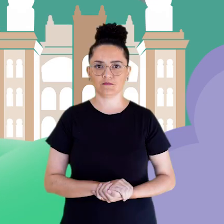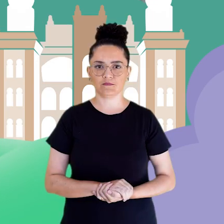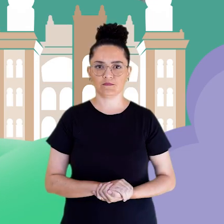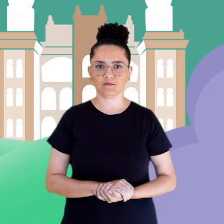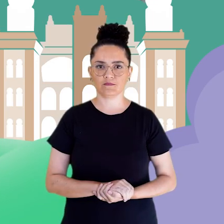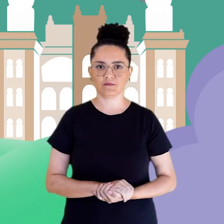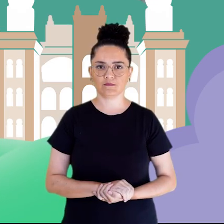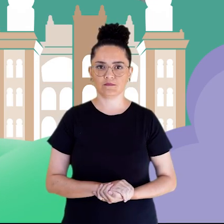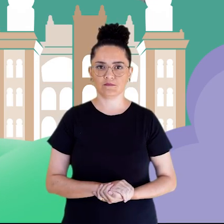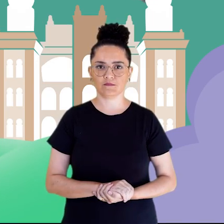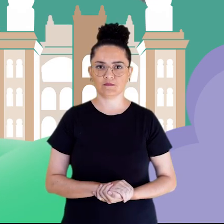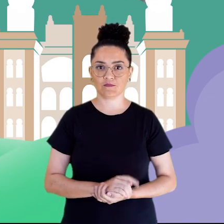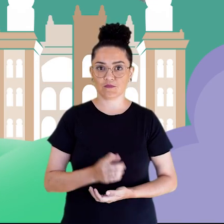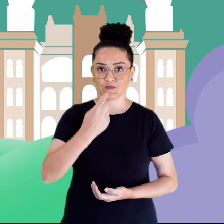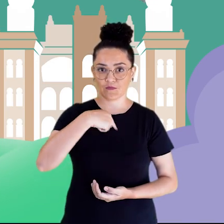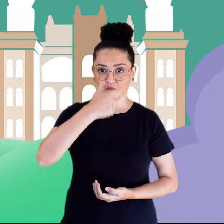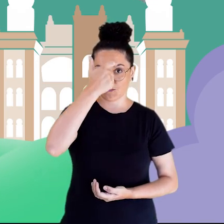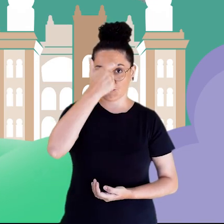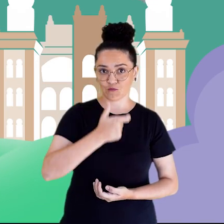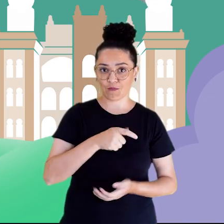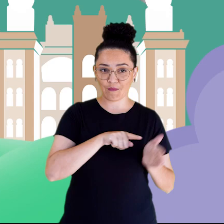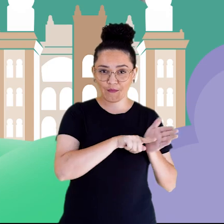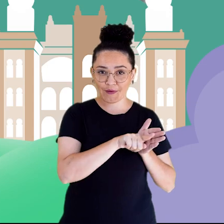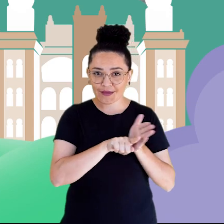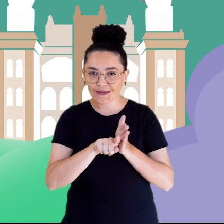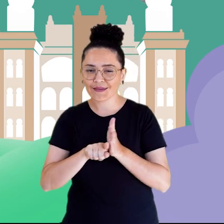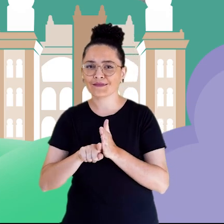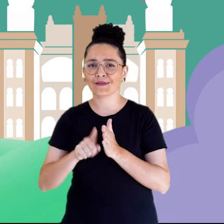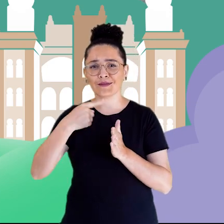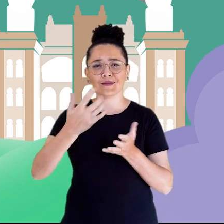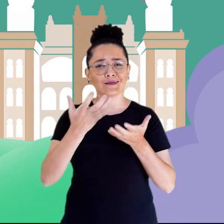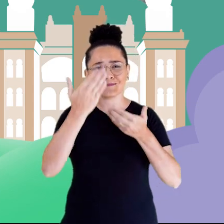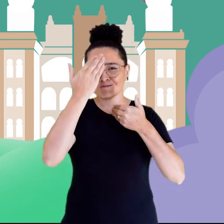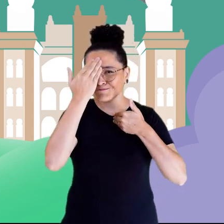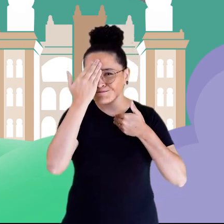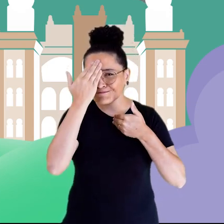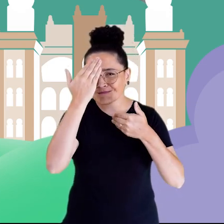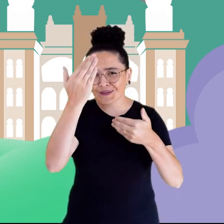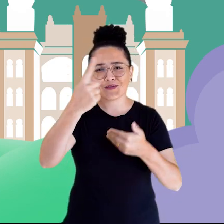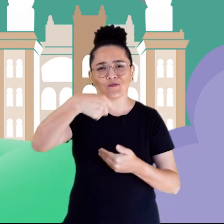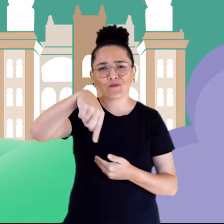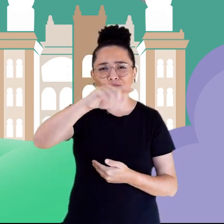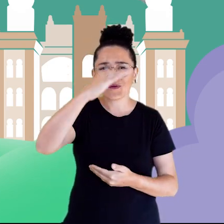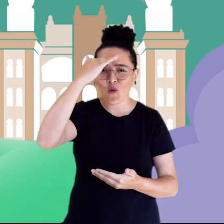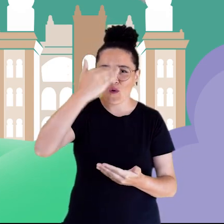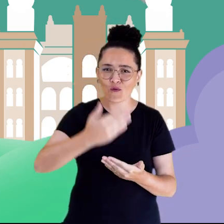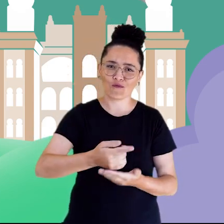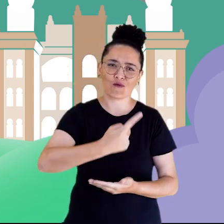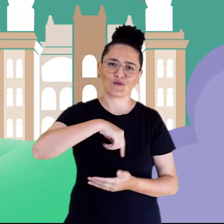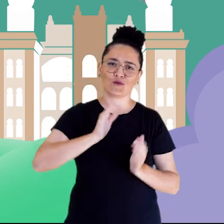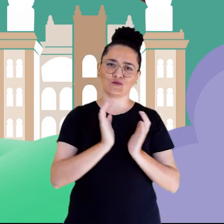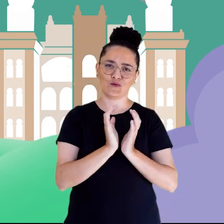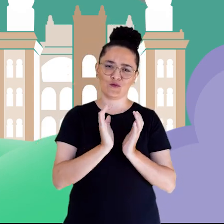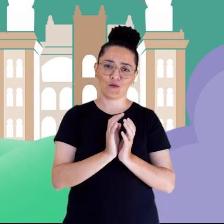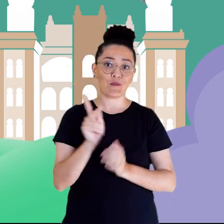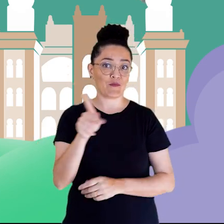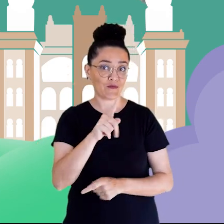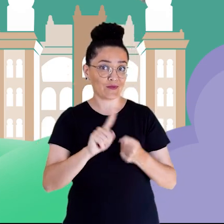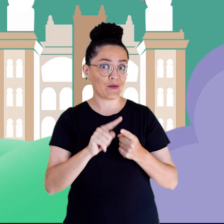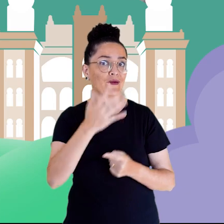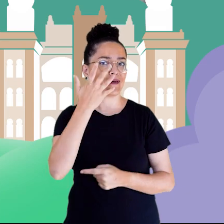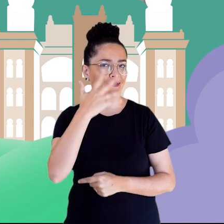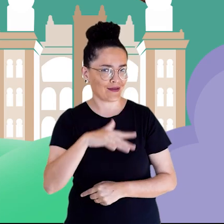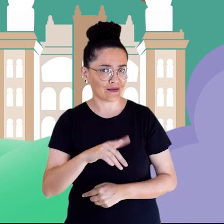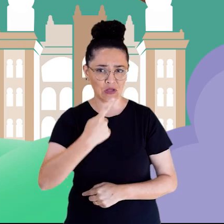Somos pesquisadores e estamos aqui para agradecer essa grande confiança dos professores e das crianças Já estamos